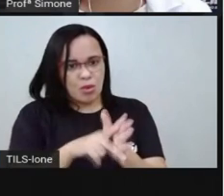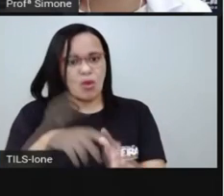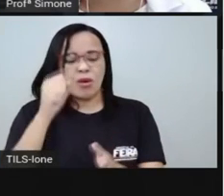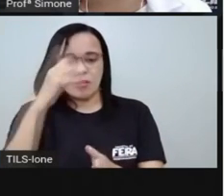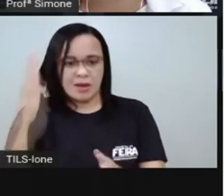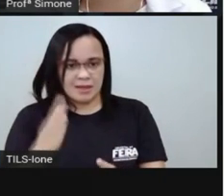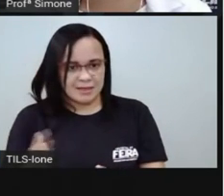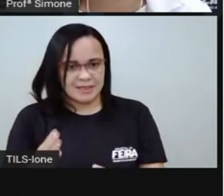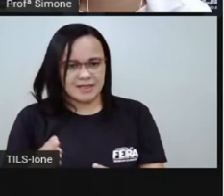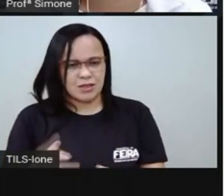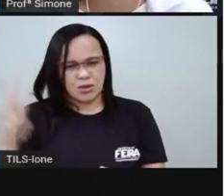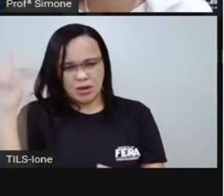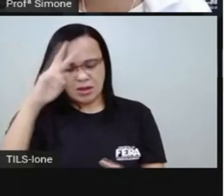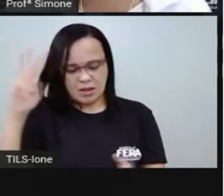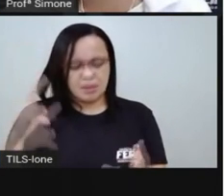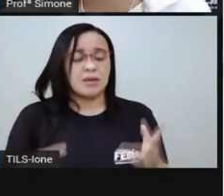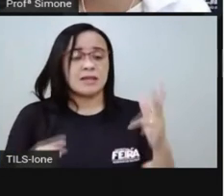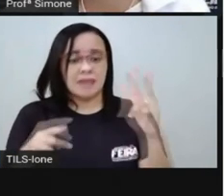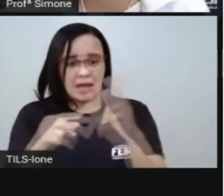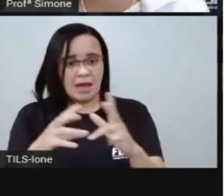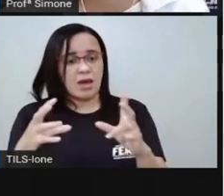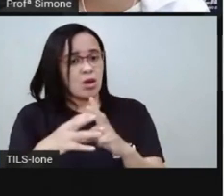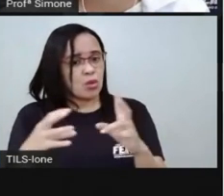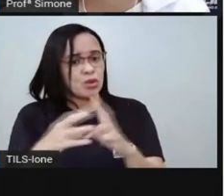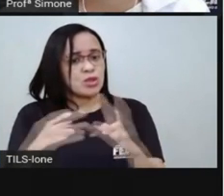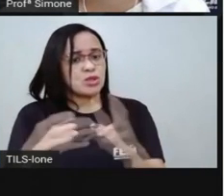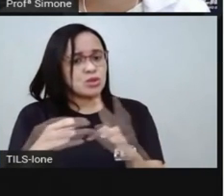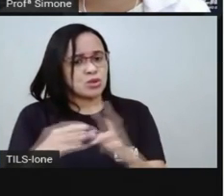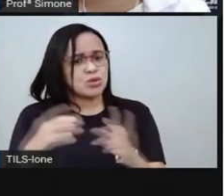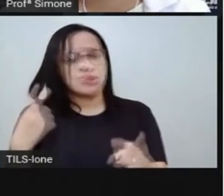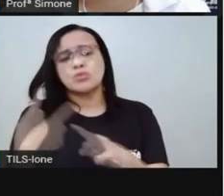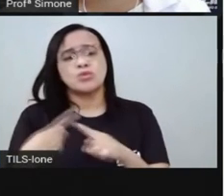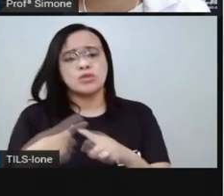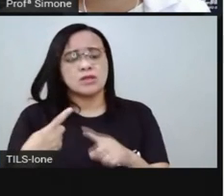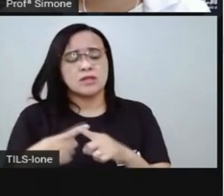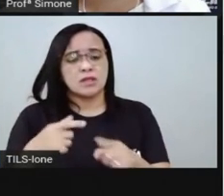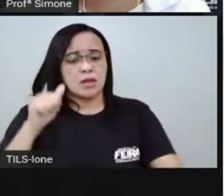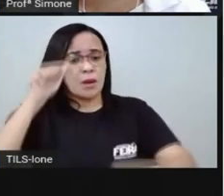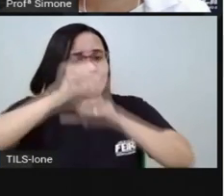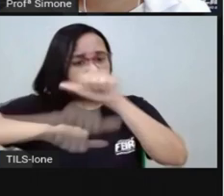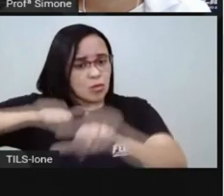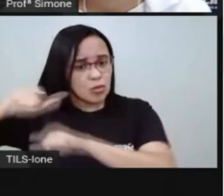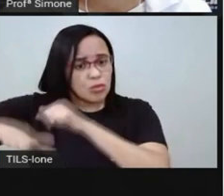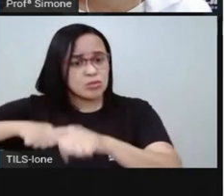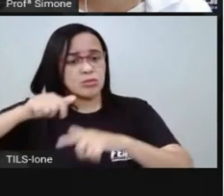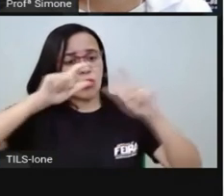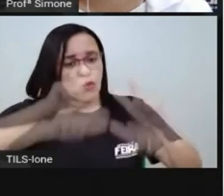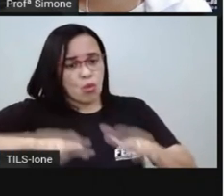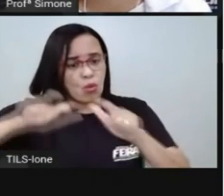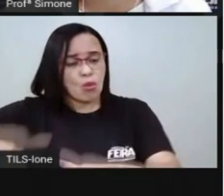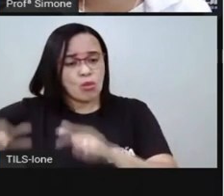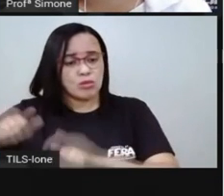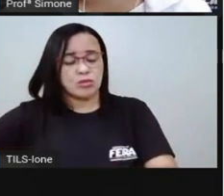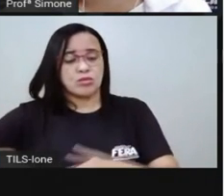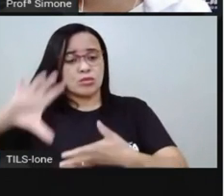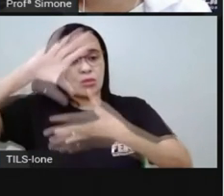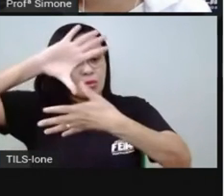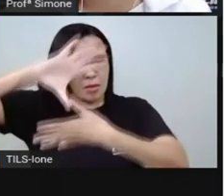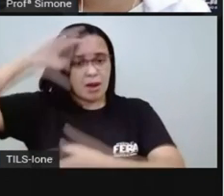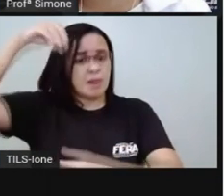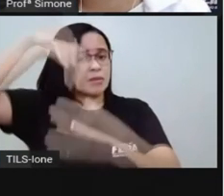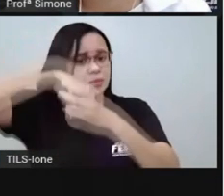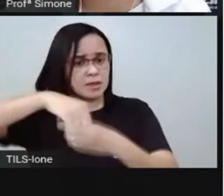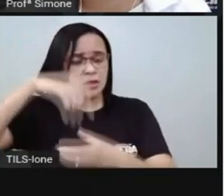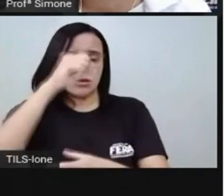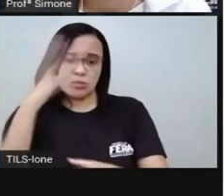que são os indígenas muda a configuração geográfica do país converse com seu professor e com